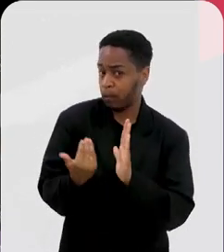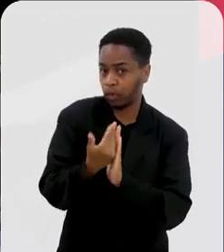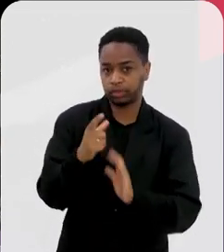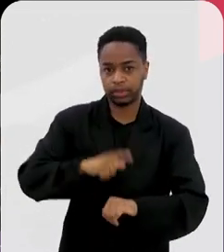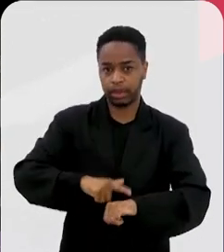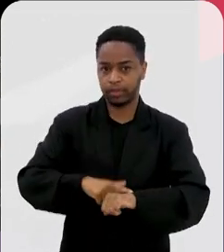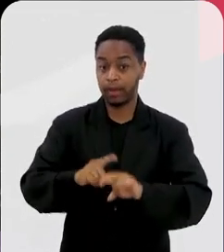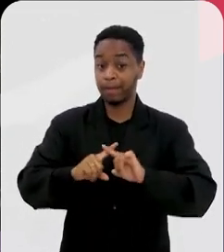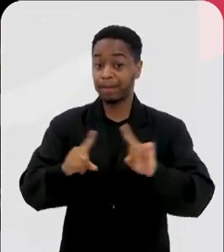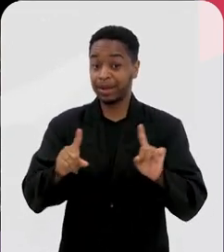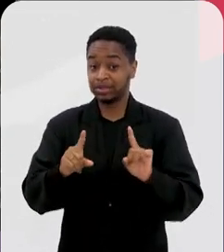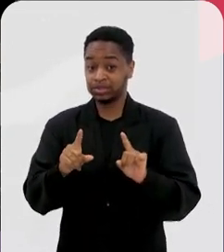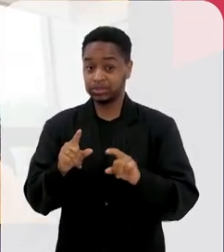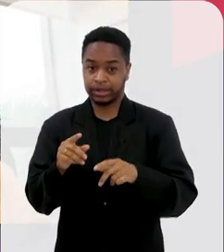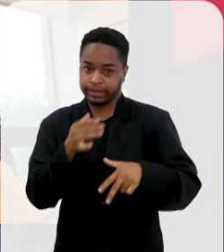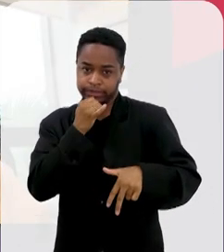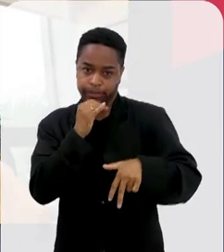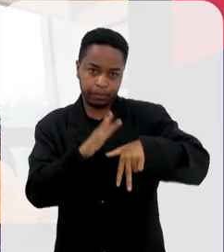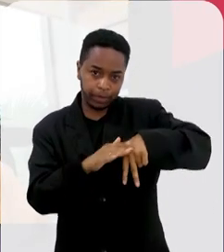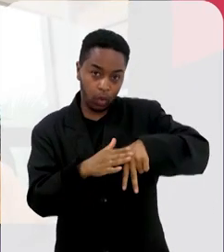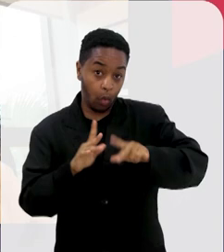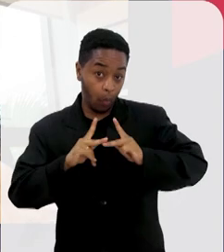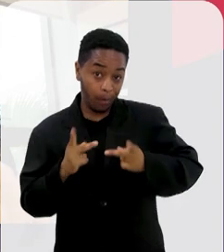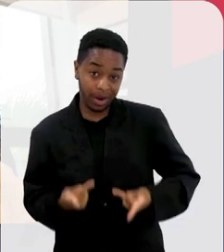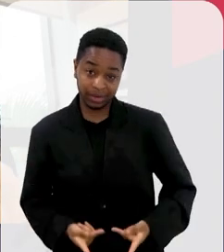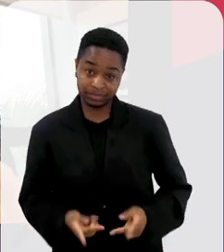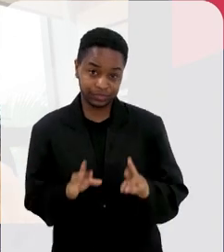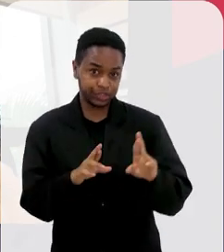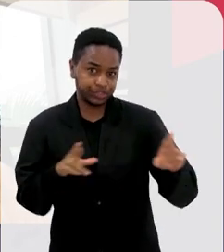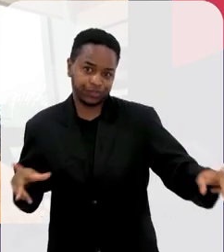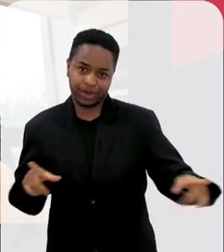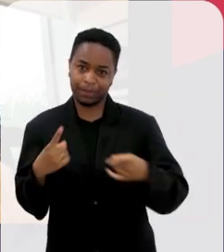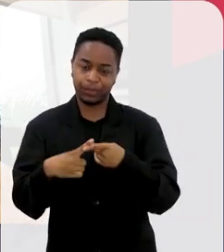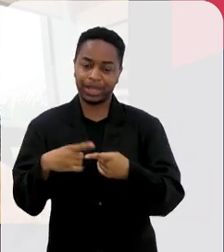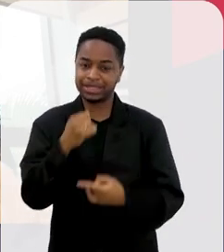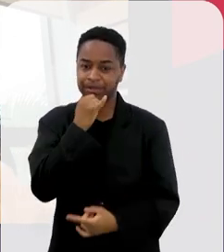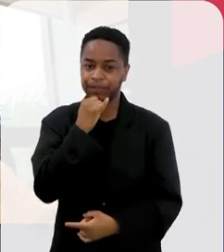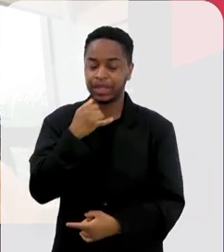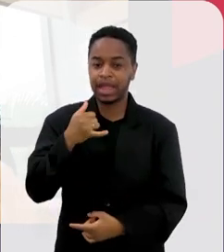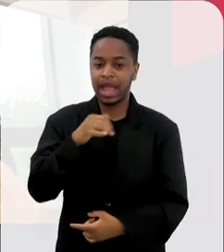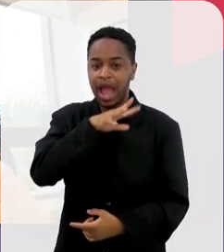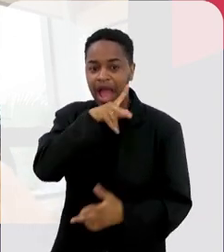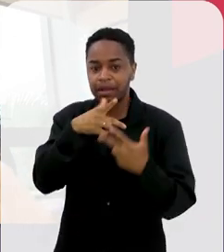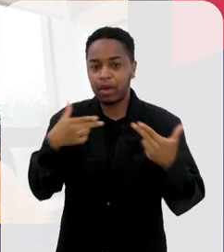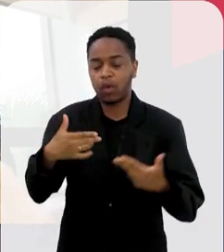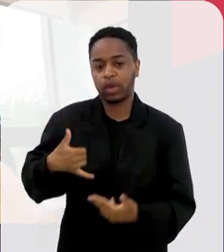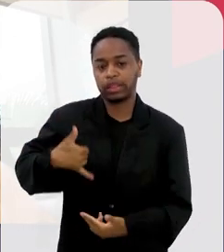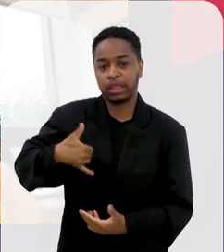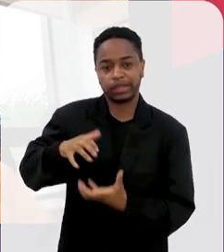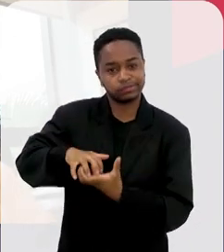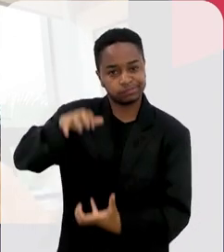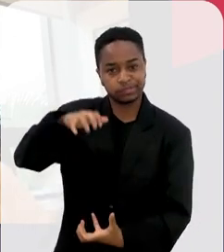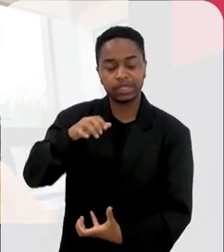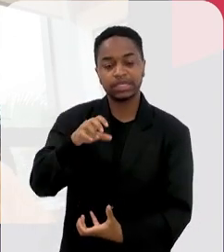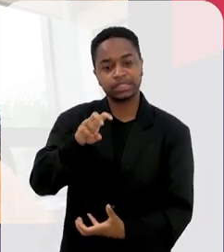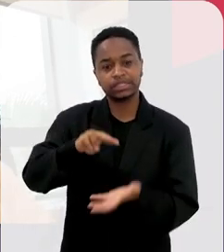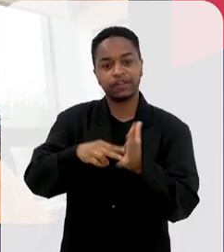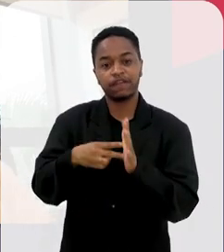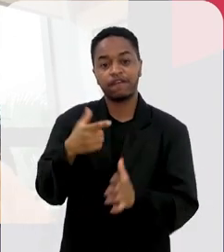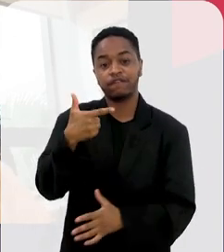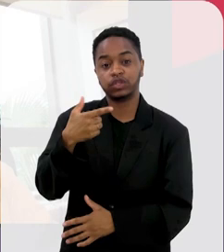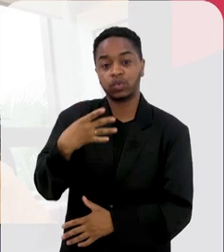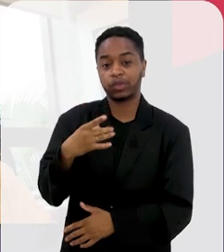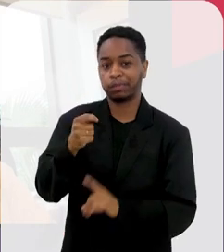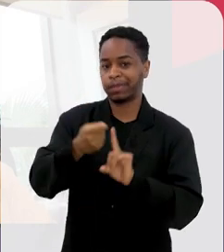dos pacientes, dos humanos, porque um animal idoso, ele tem 24 meses, né? Então,